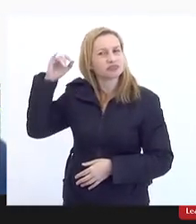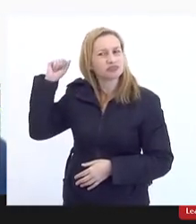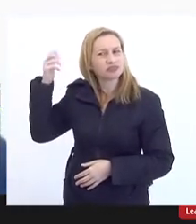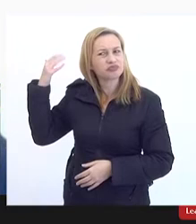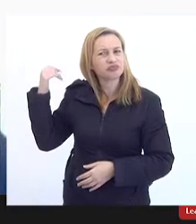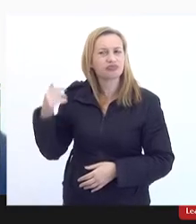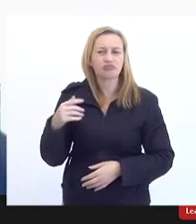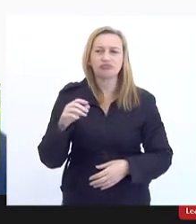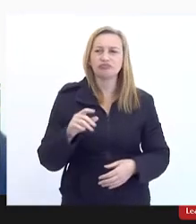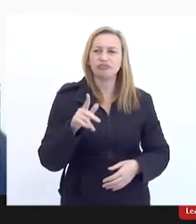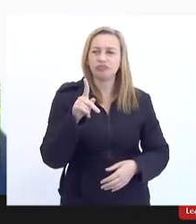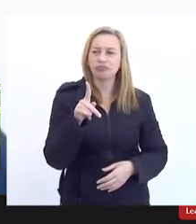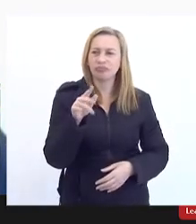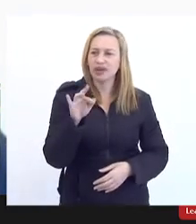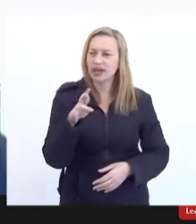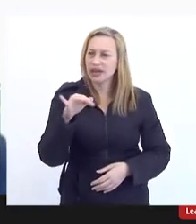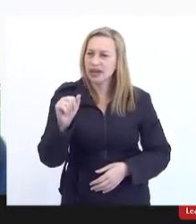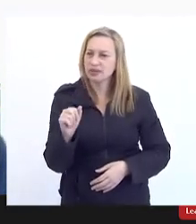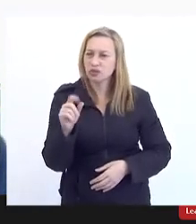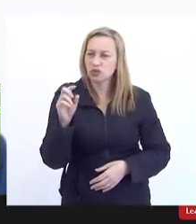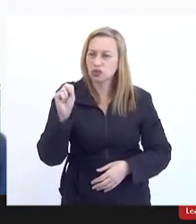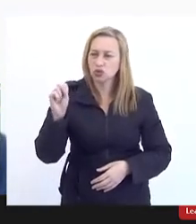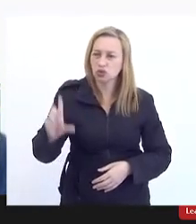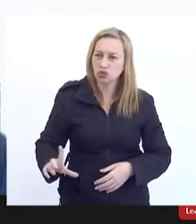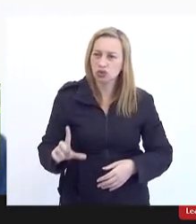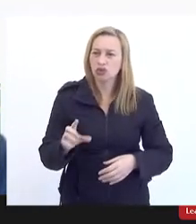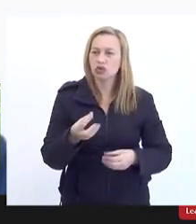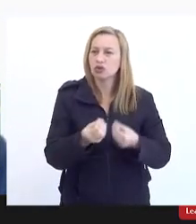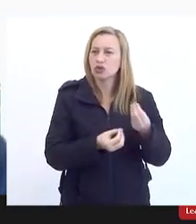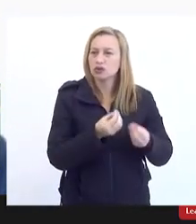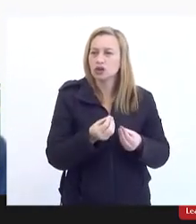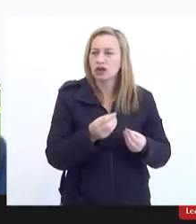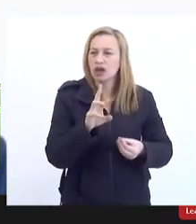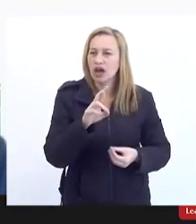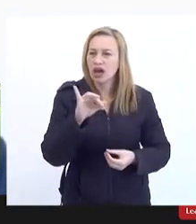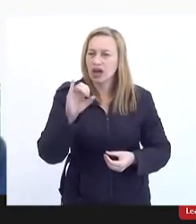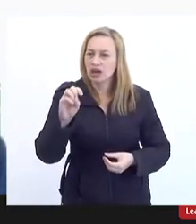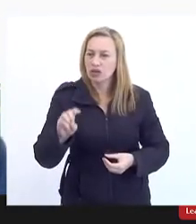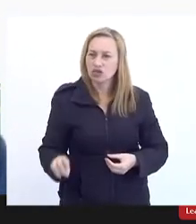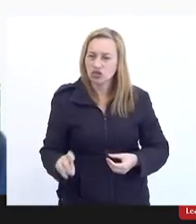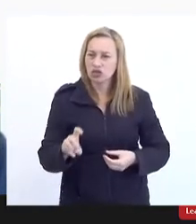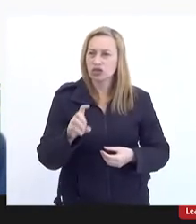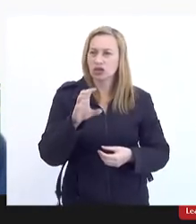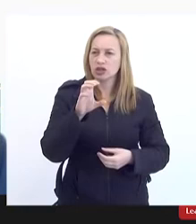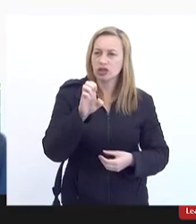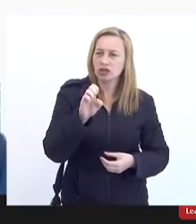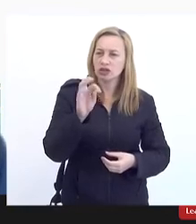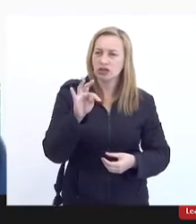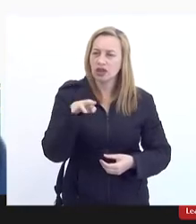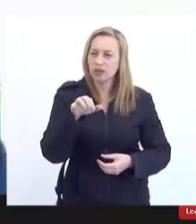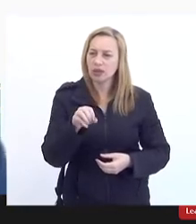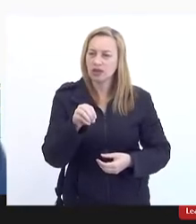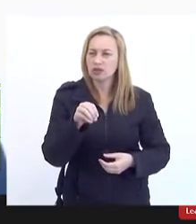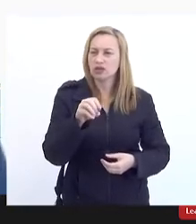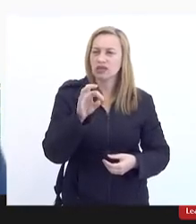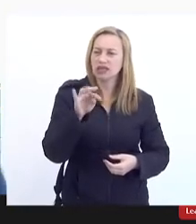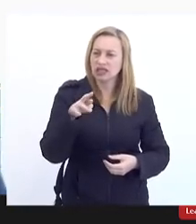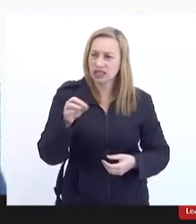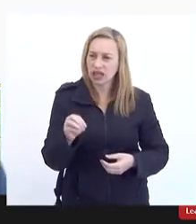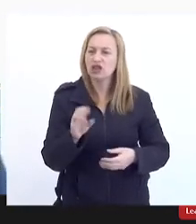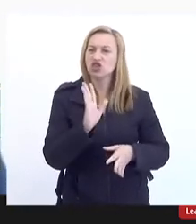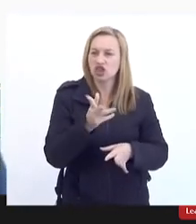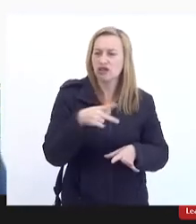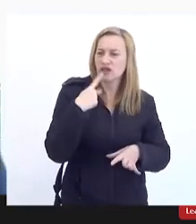do sul é uma oficina chamada raio-x do esgotamento sanitário aqui na nossa região e a gente dialogou sobre isso